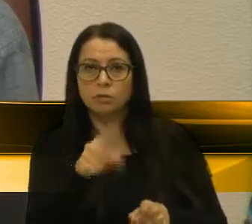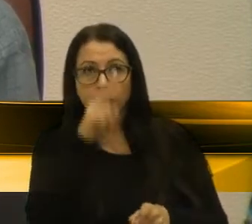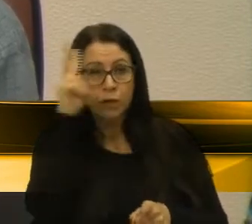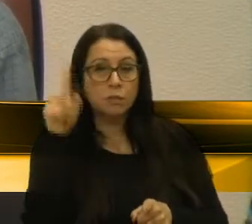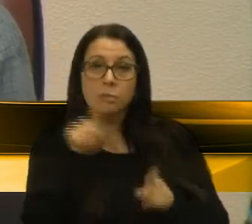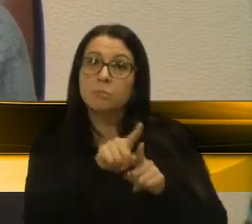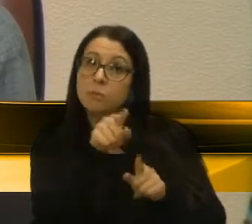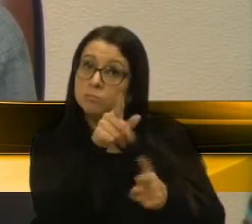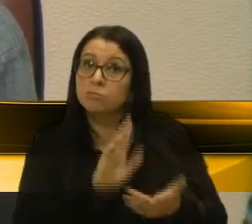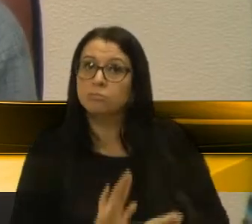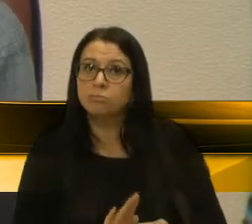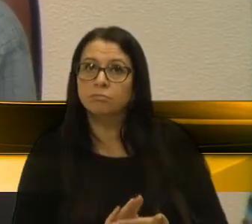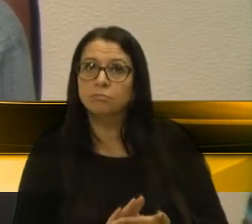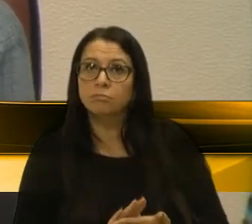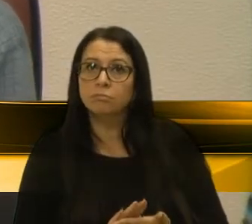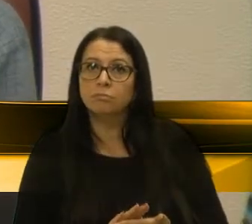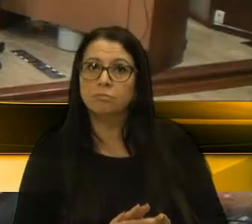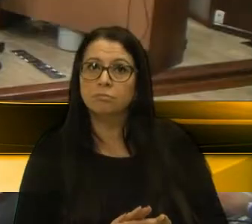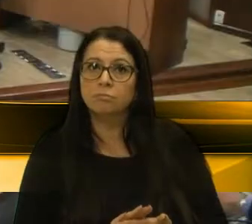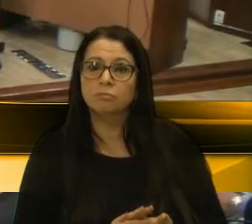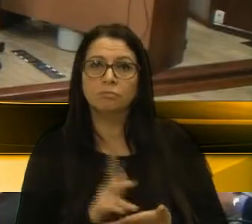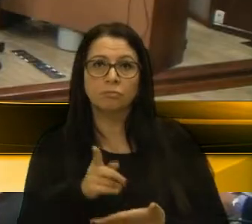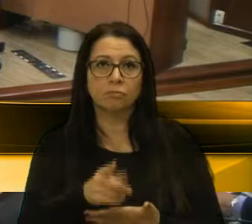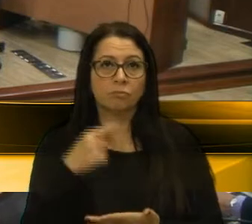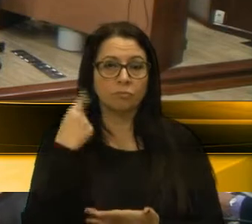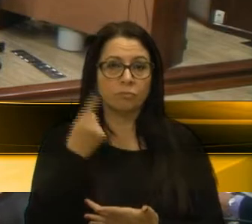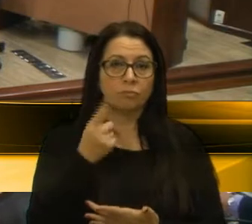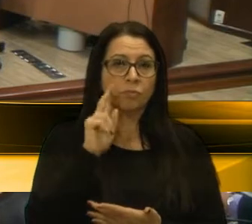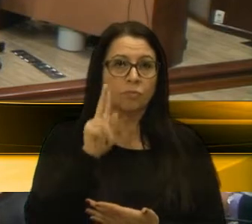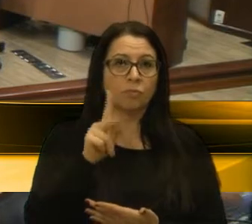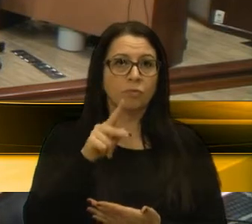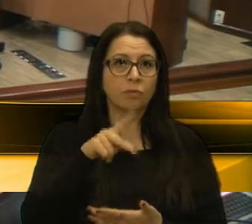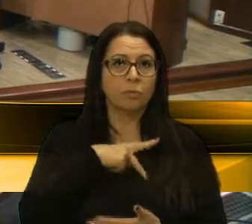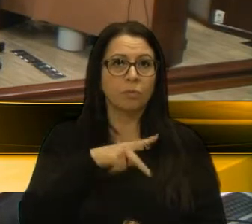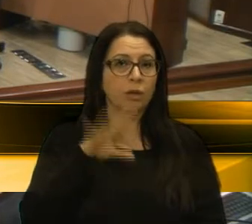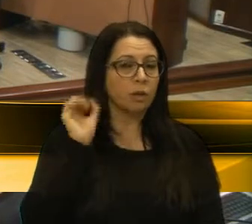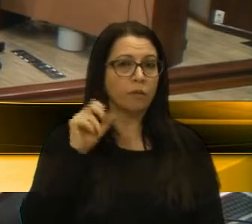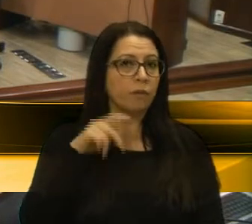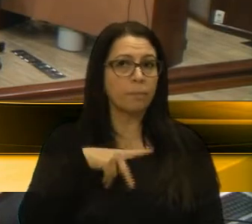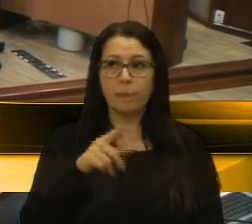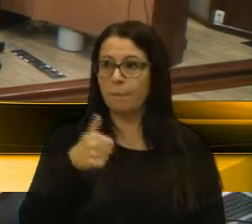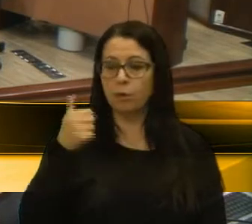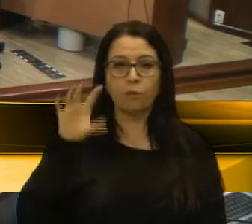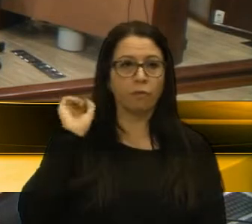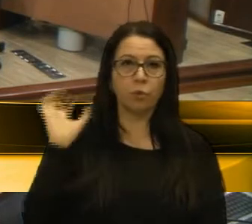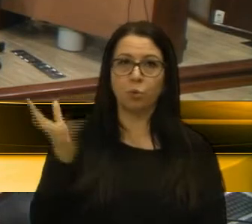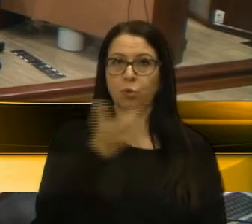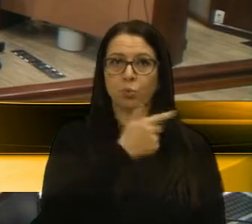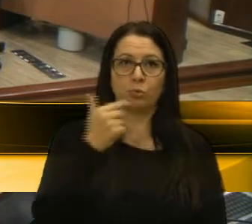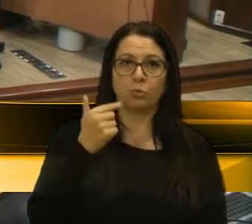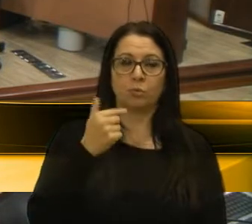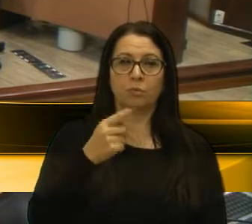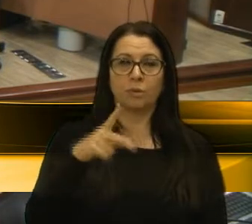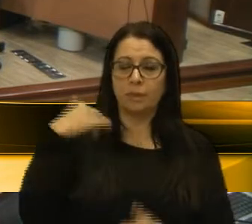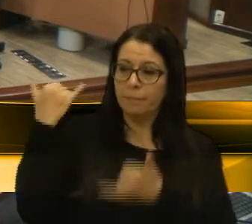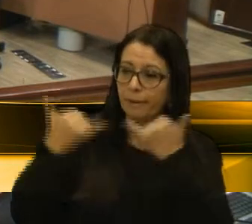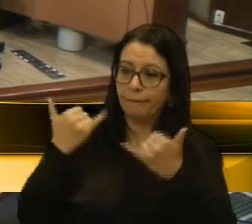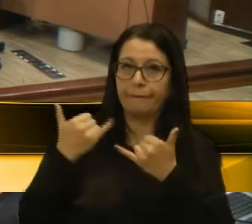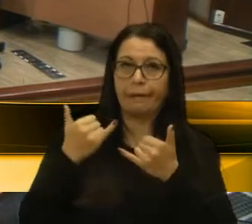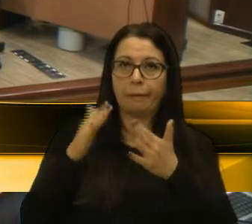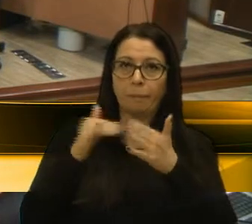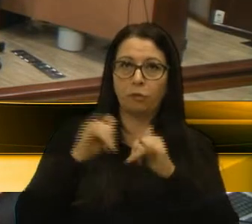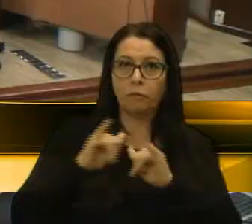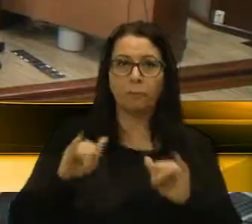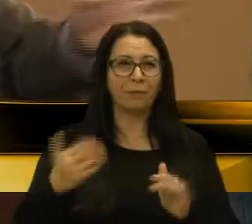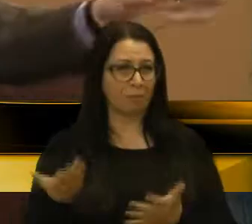tempo. Bom, senhor presidente, eu ouvi de tudo aqui, primeiro foi colocado que tem brincadeira de pedido de informação,